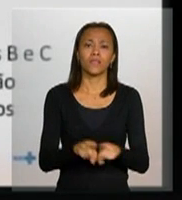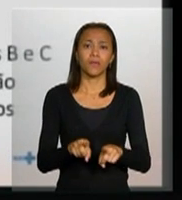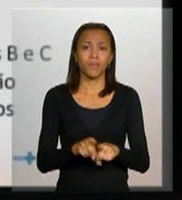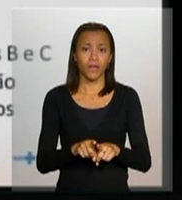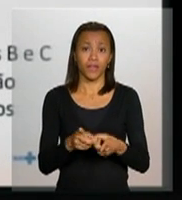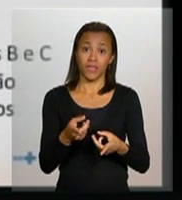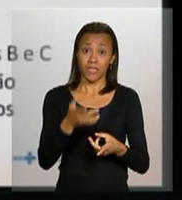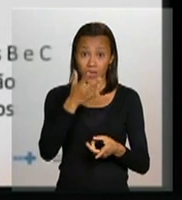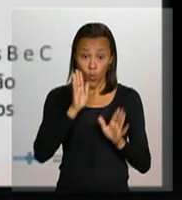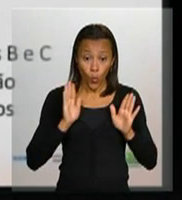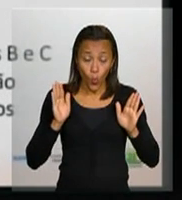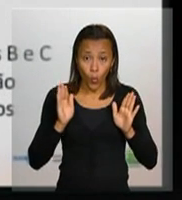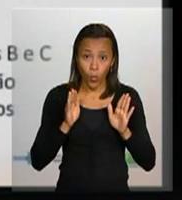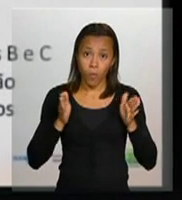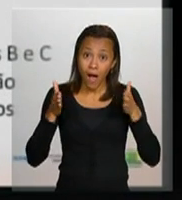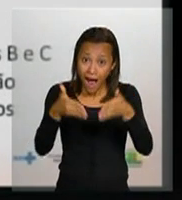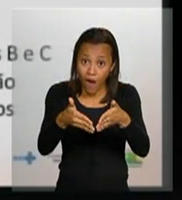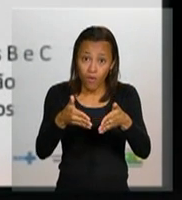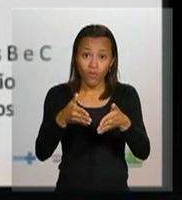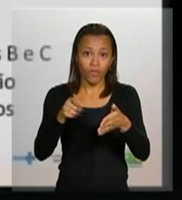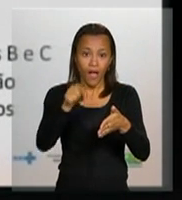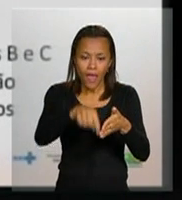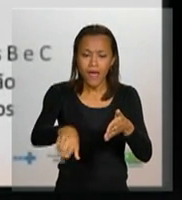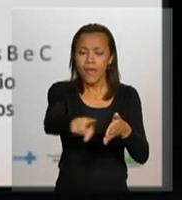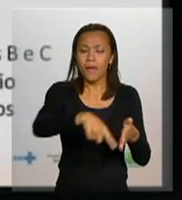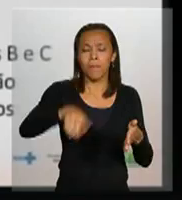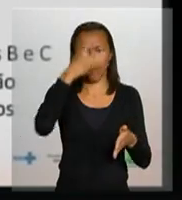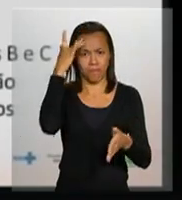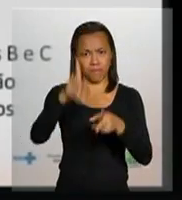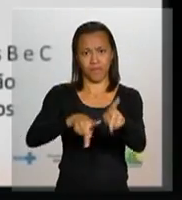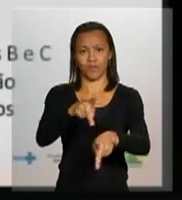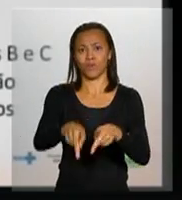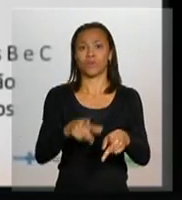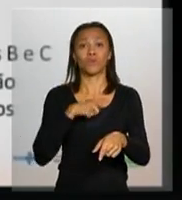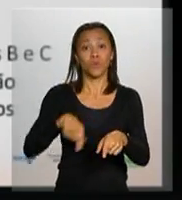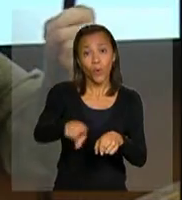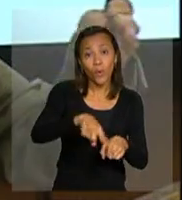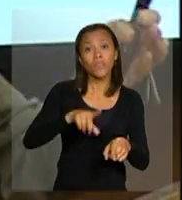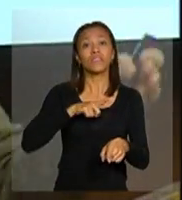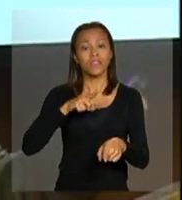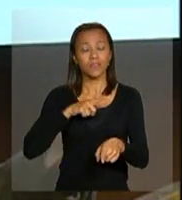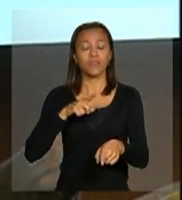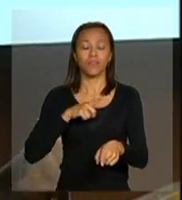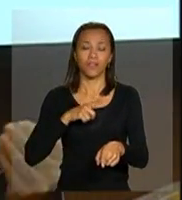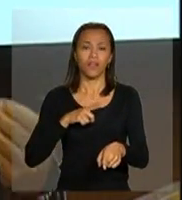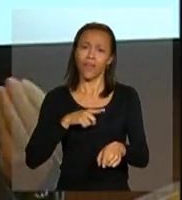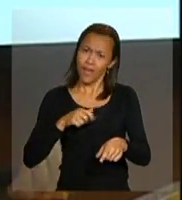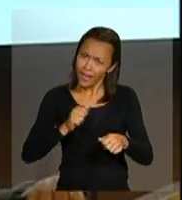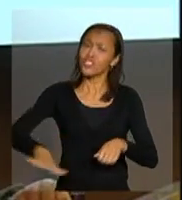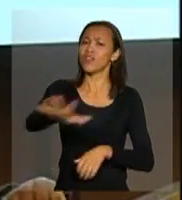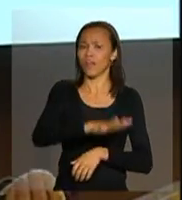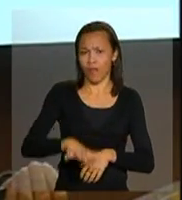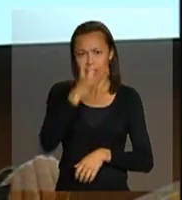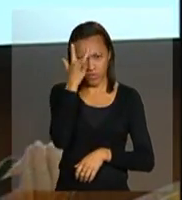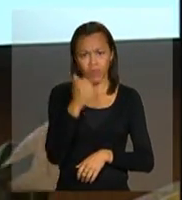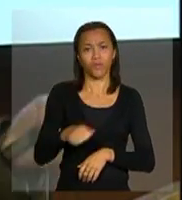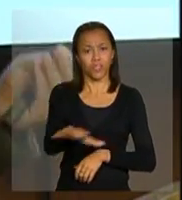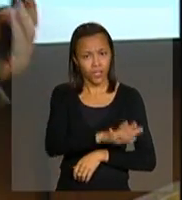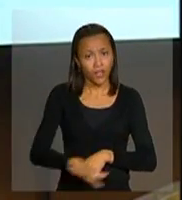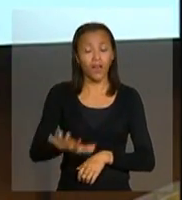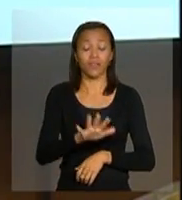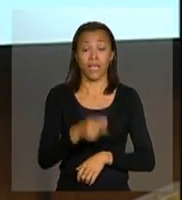população em situação de maior vulnerabilidade, já citei, foram citadas algumas delas, mas vai ser aberto para a população geral. A ideia primária